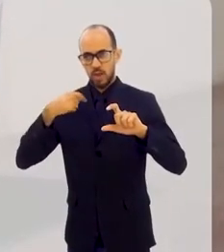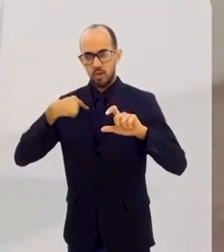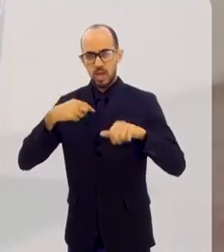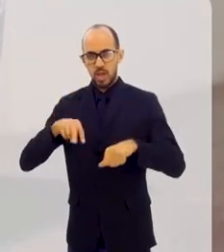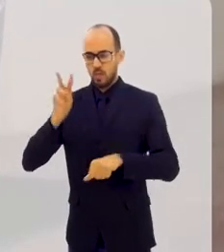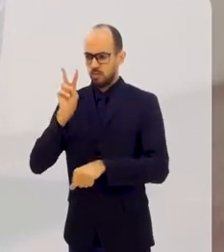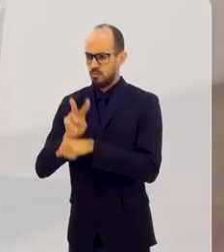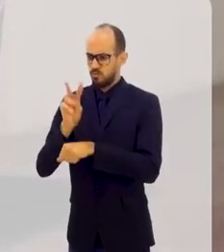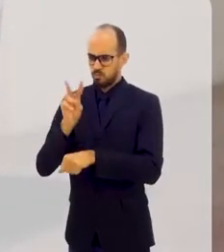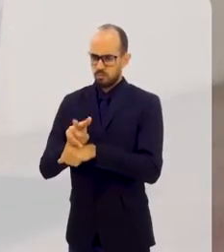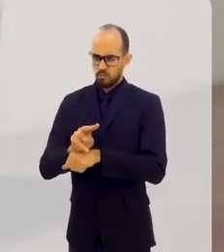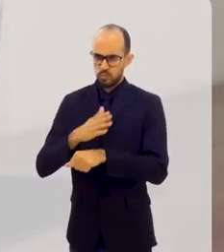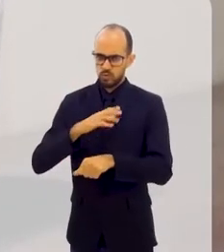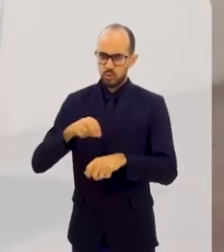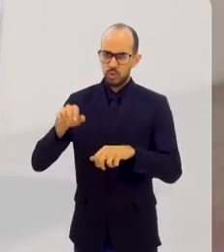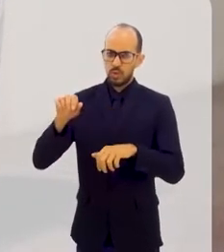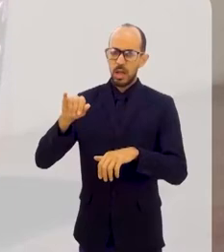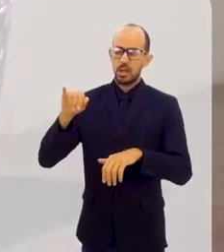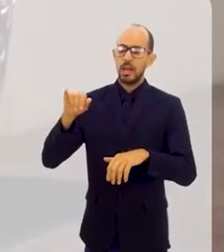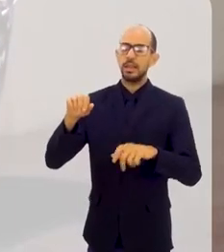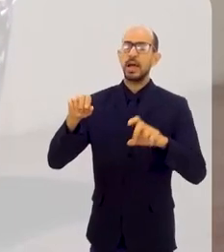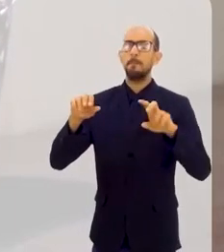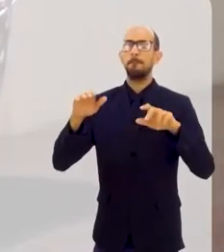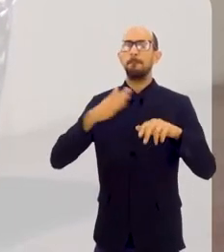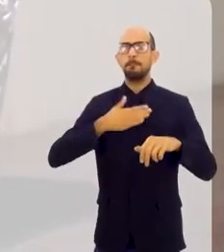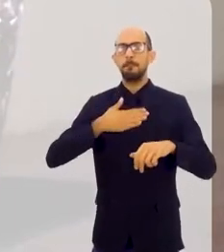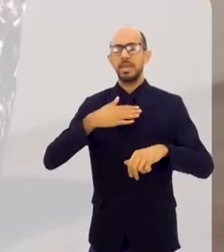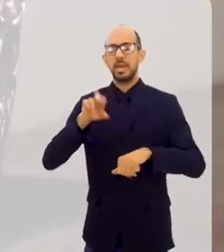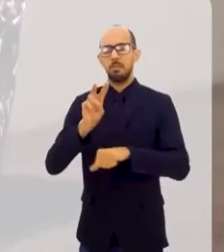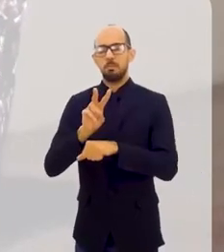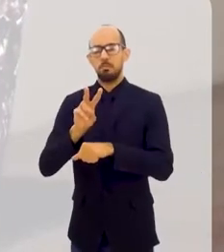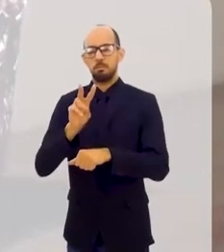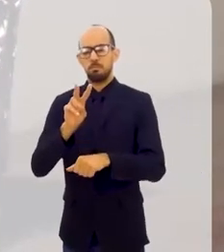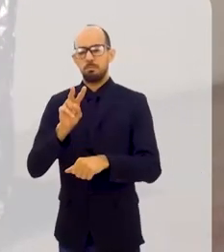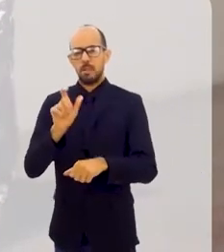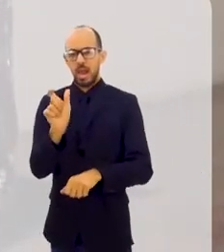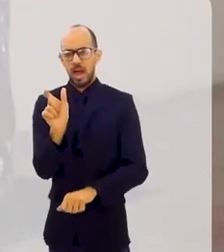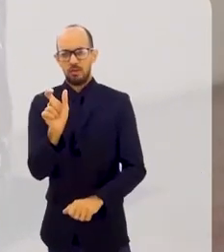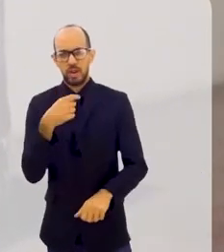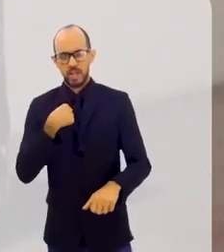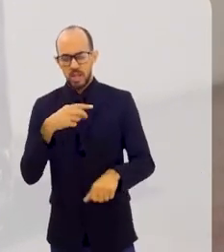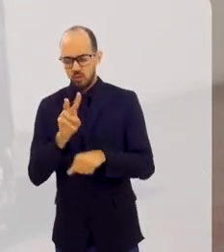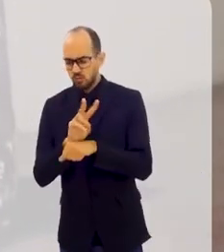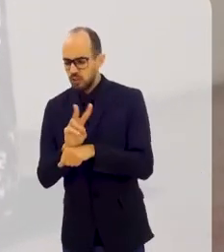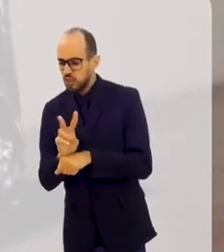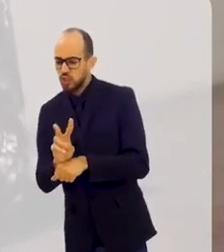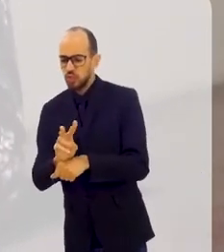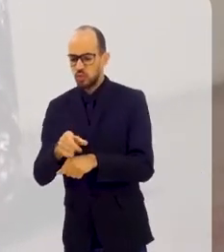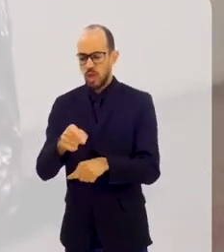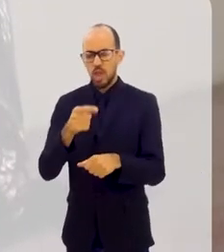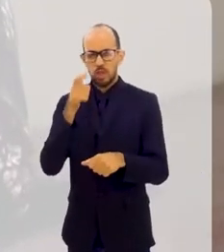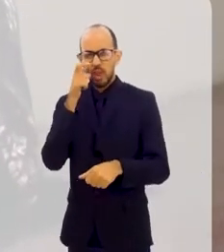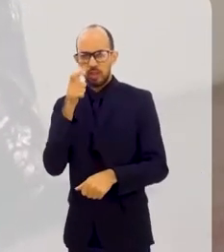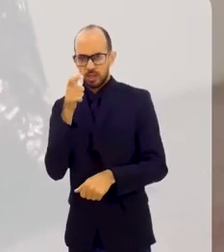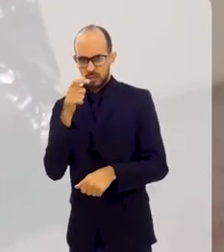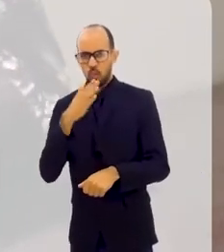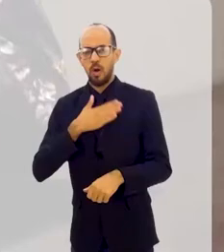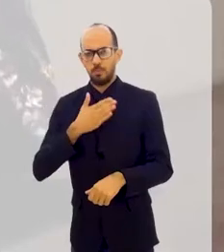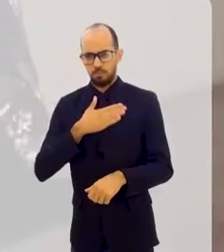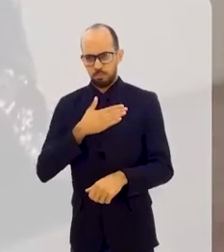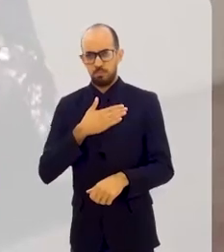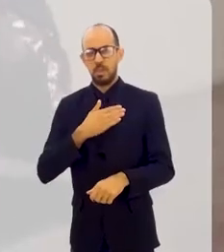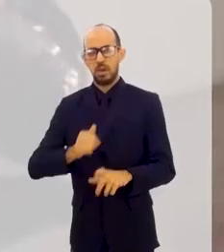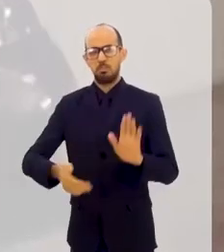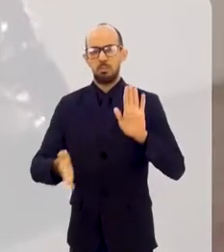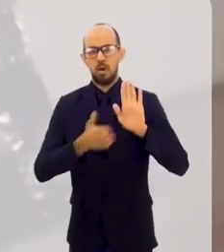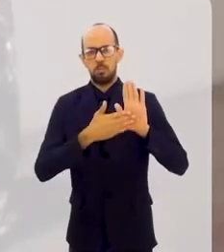velo sobre a minha palavra para fazer cumprir. Velar é, eu vigio, eu fico atento, eu quero